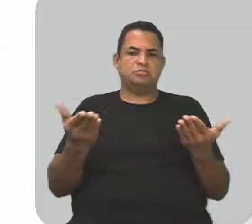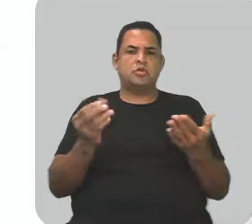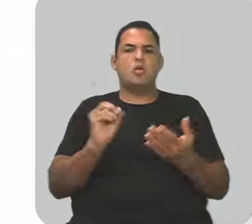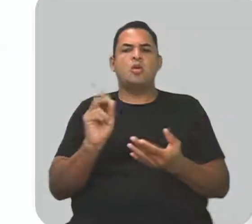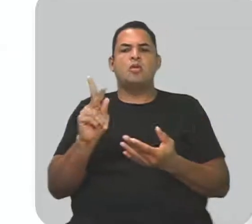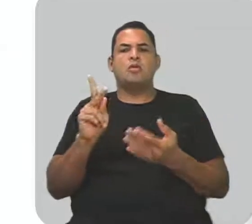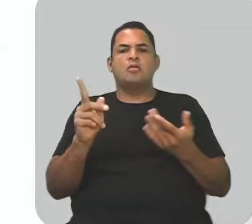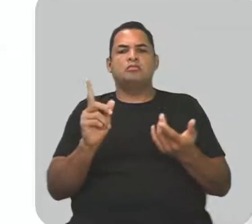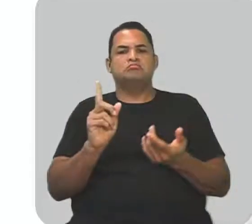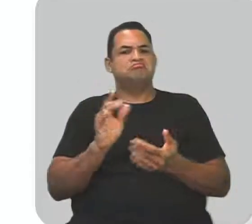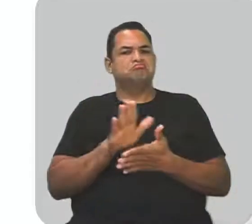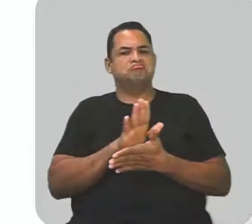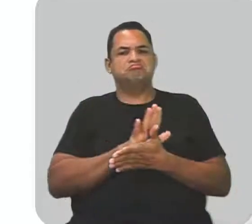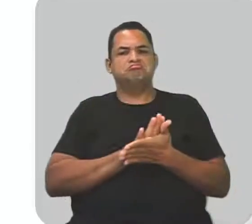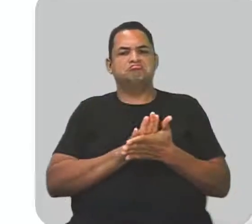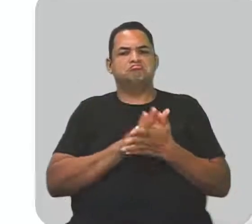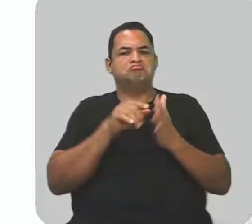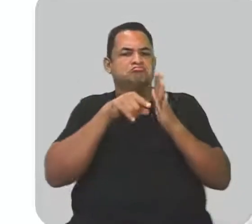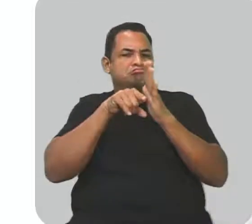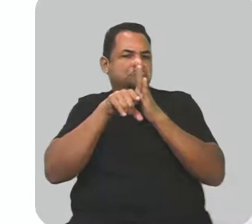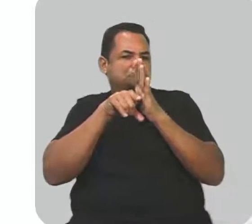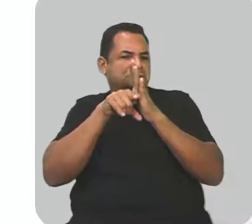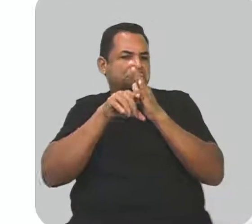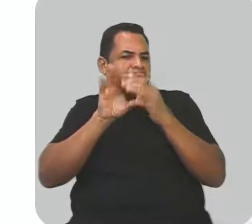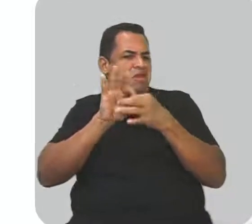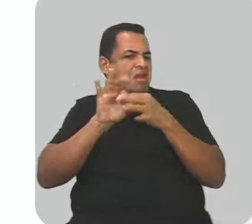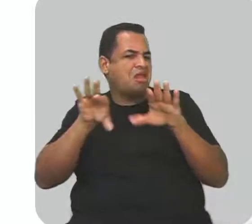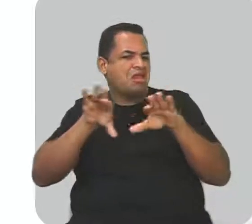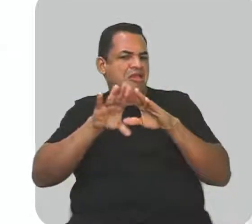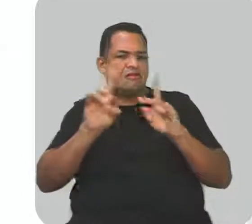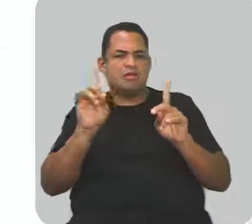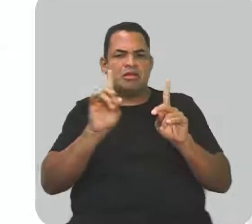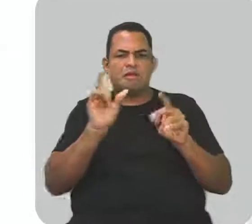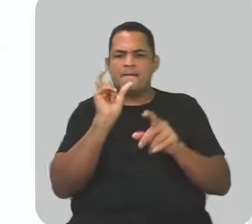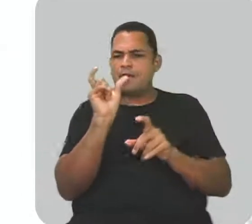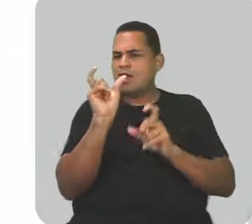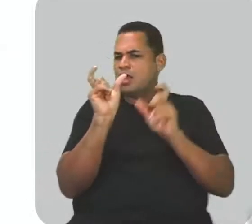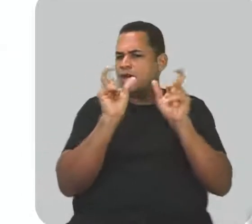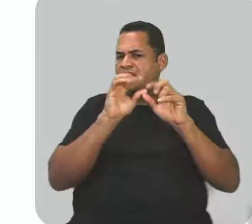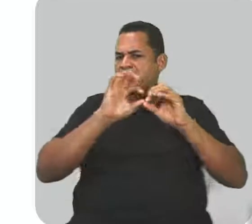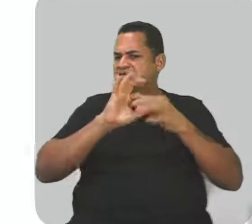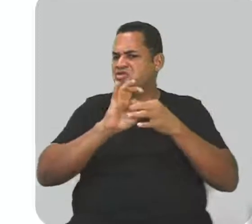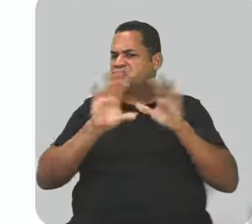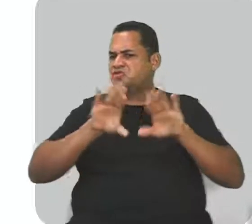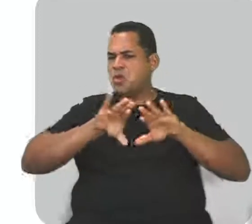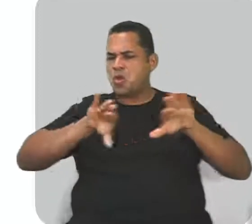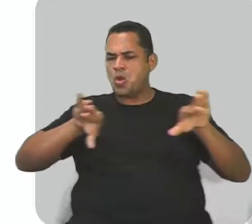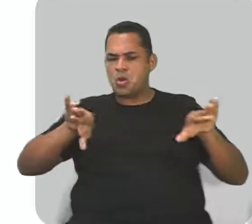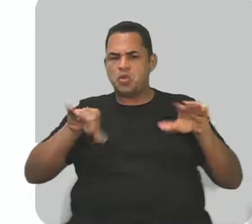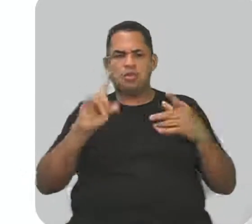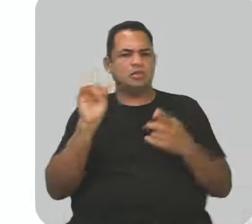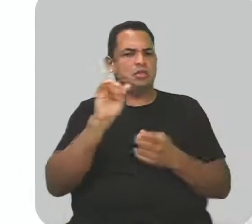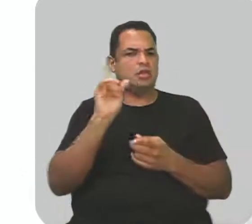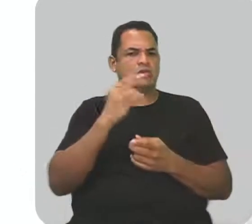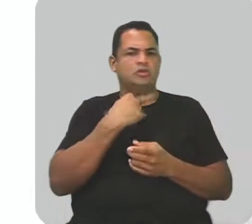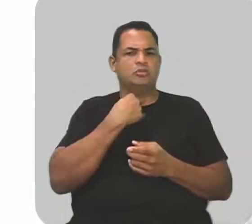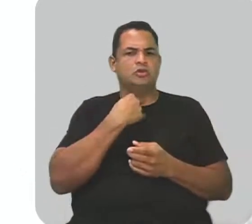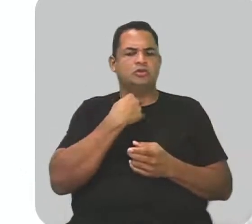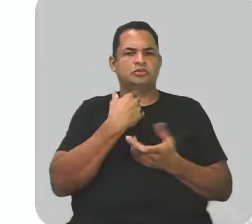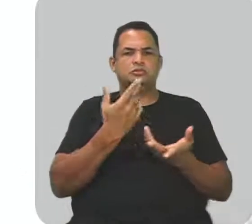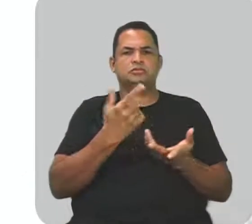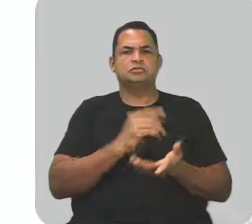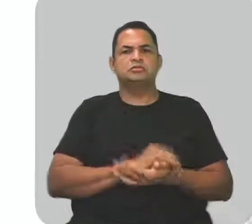Ok? Nada de analisar solto, o termo solto. Isso, principalmente interpretação textual.